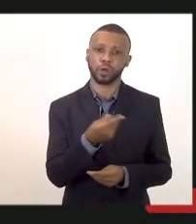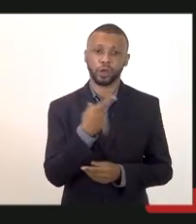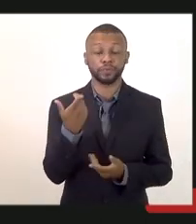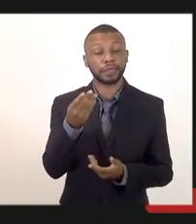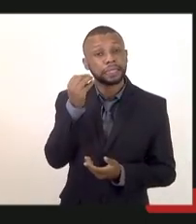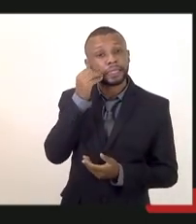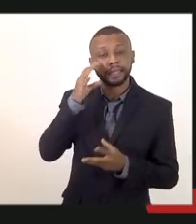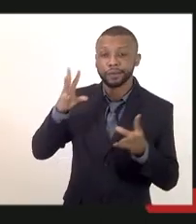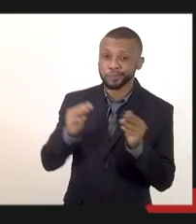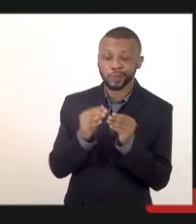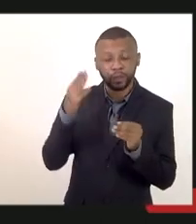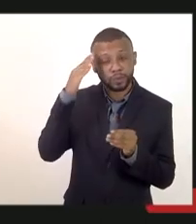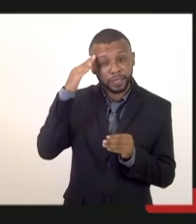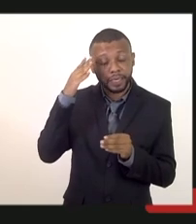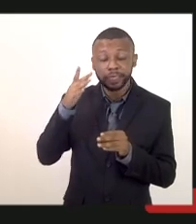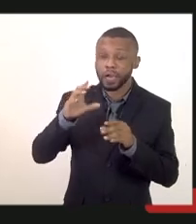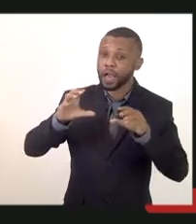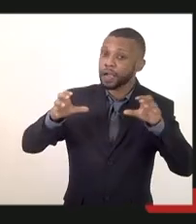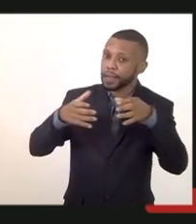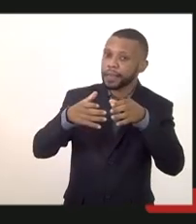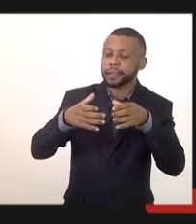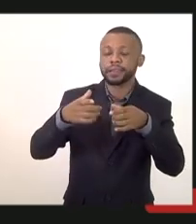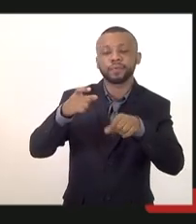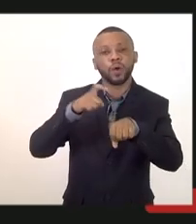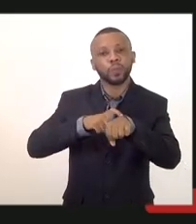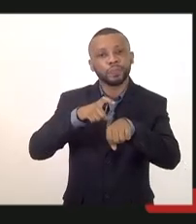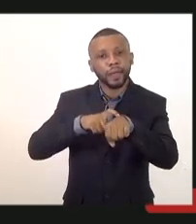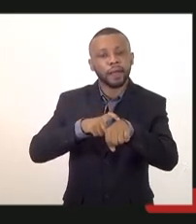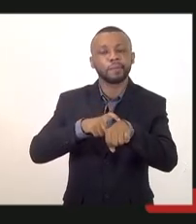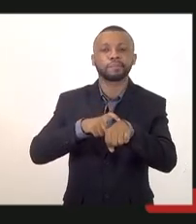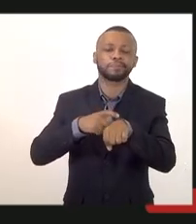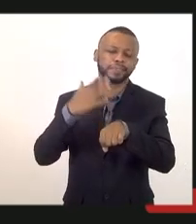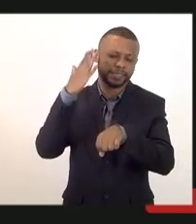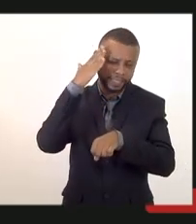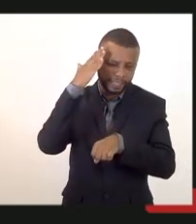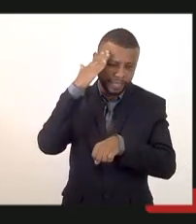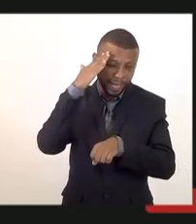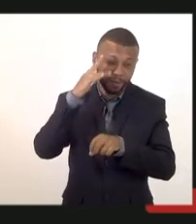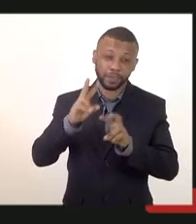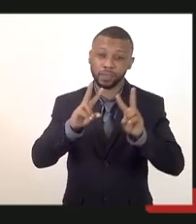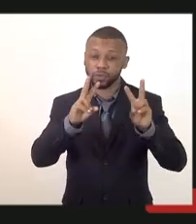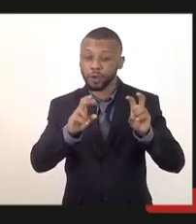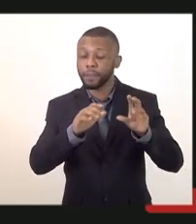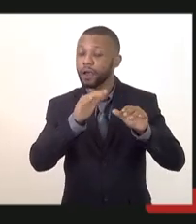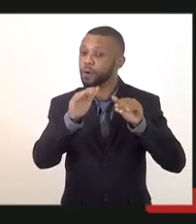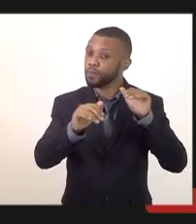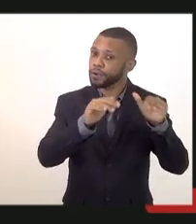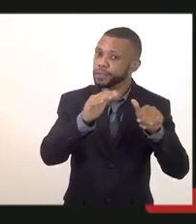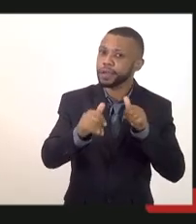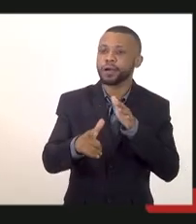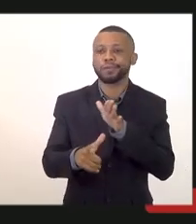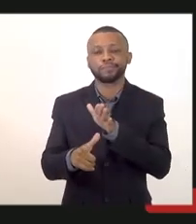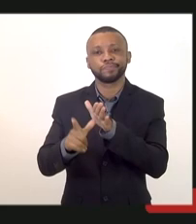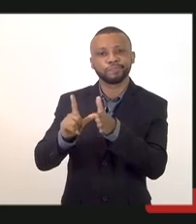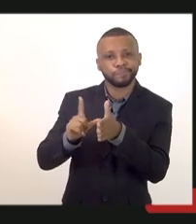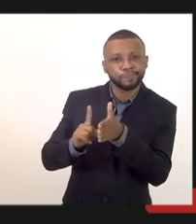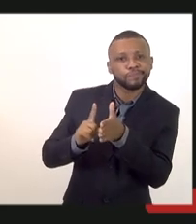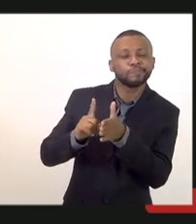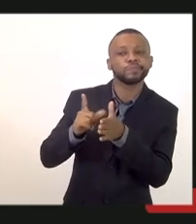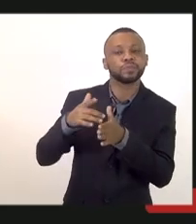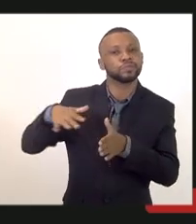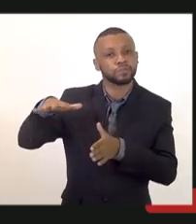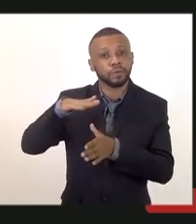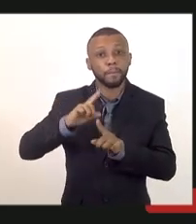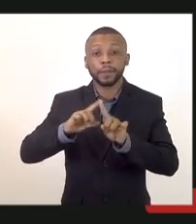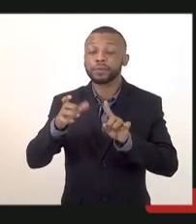galera tomou um pouco do tempo acho que faz parte tanto a galera do combatente já conseguiu a convocação essa prévia a galera do motorista também mas eu